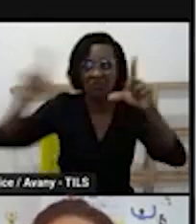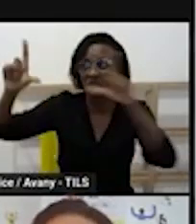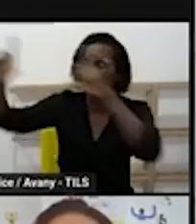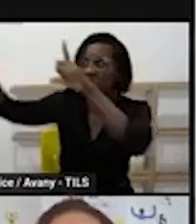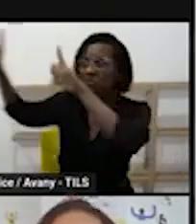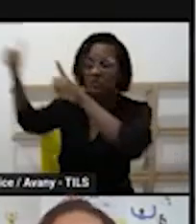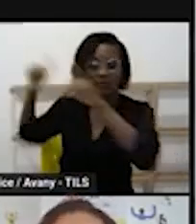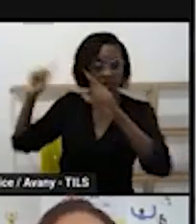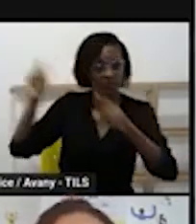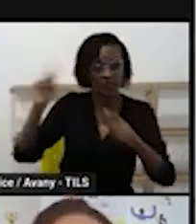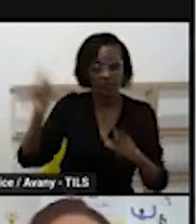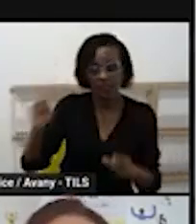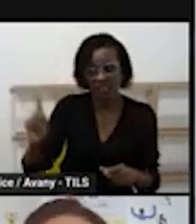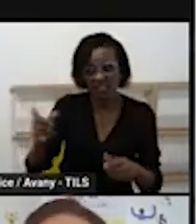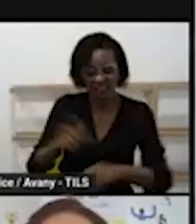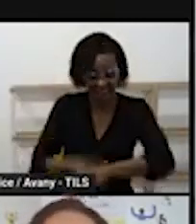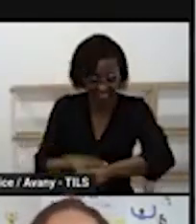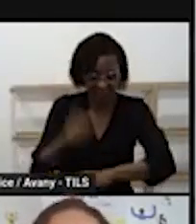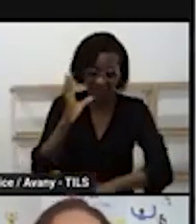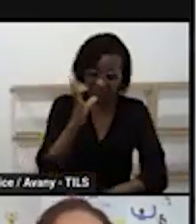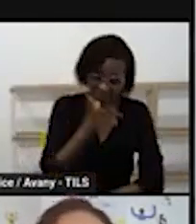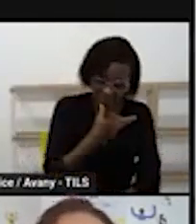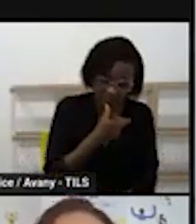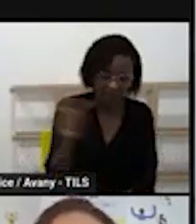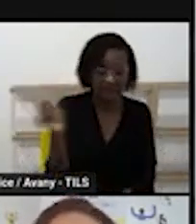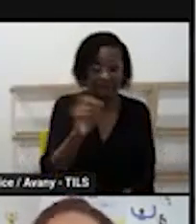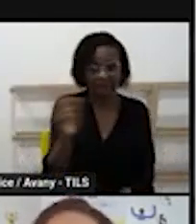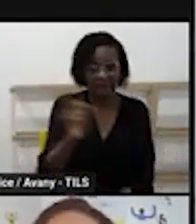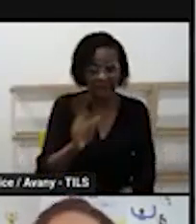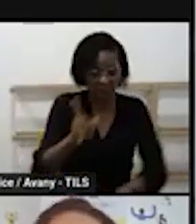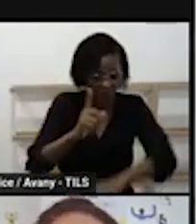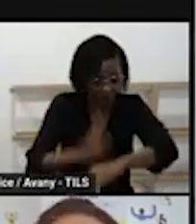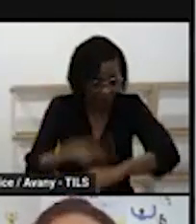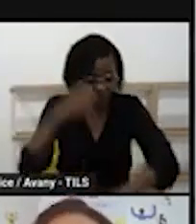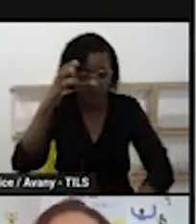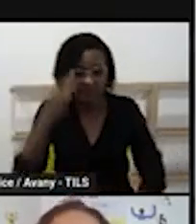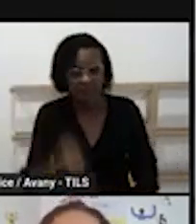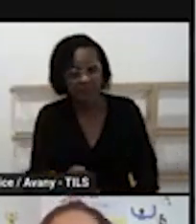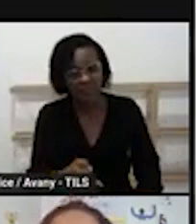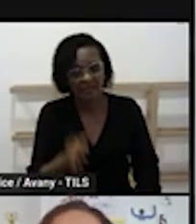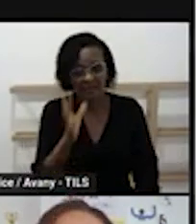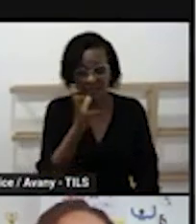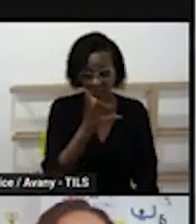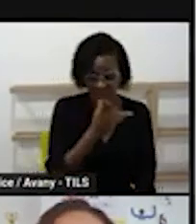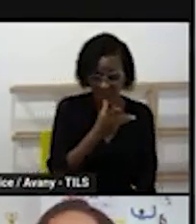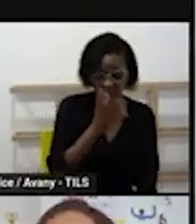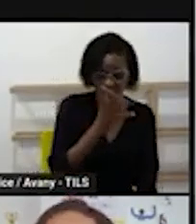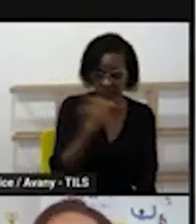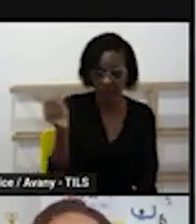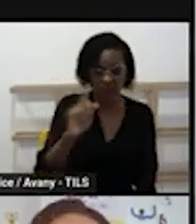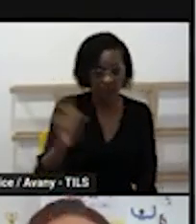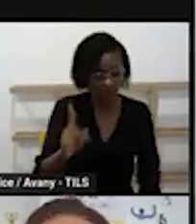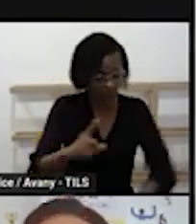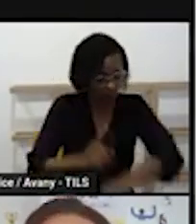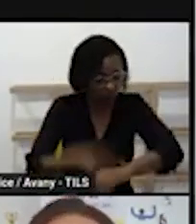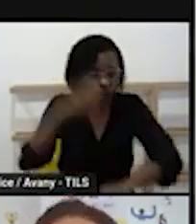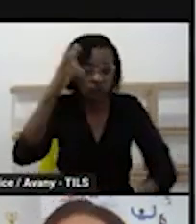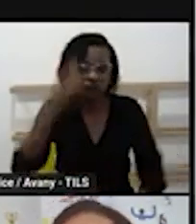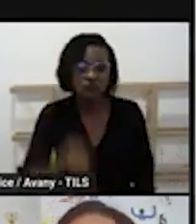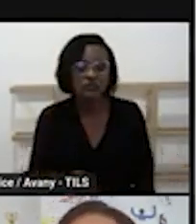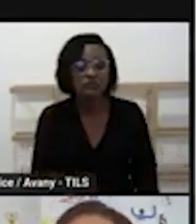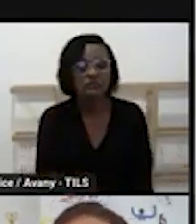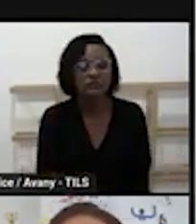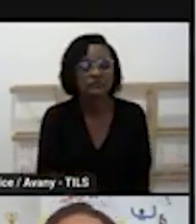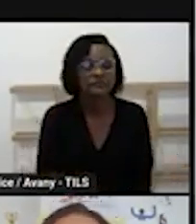dosagem saber como é que a gente vai usar esse Chromebook como é que a gente vai usar esse Smart TV tem algumas escolas que todas na sala cada